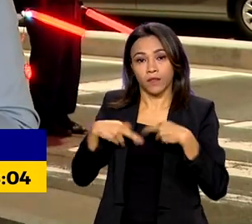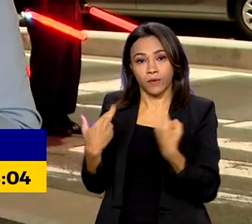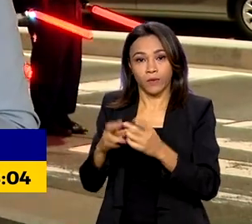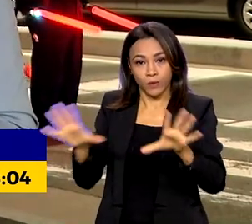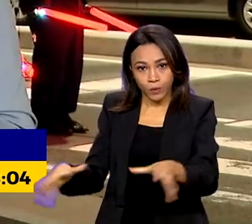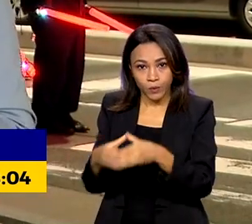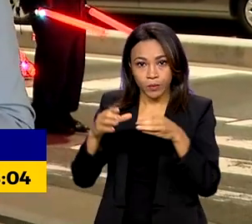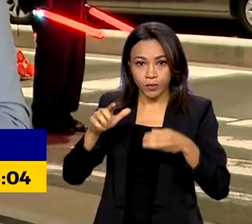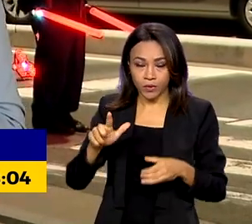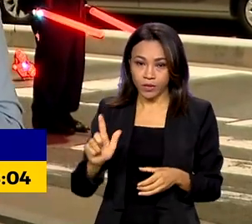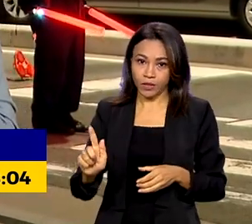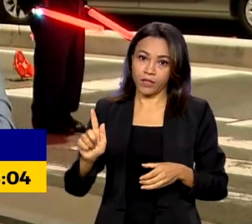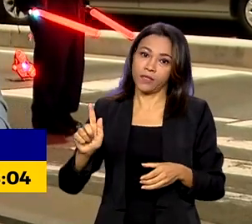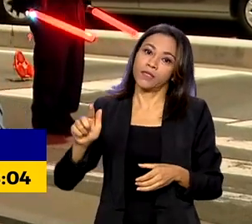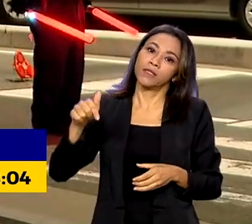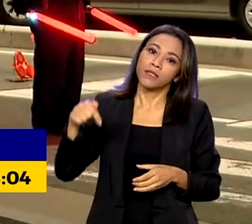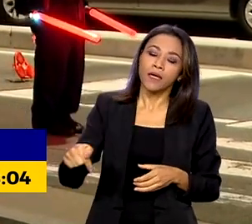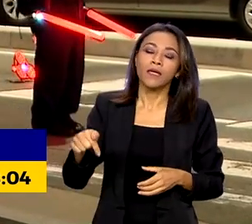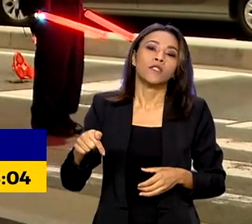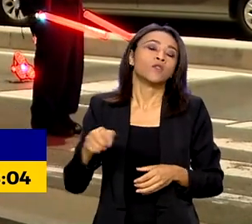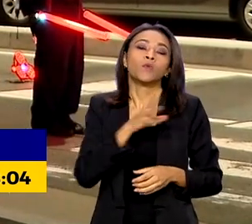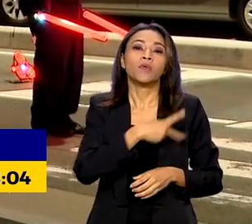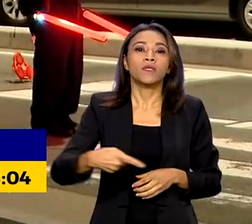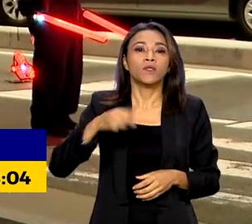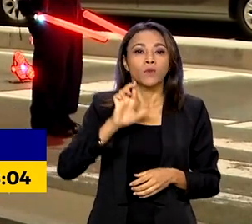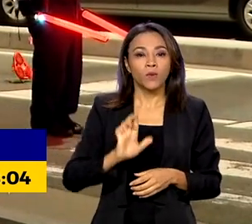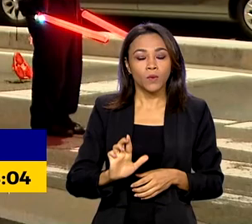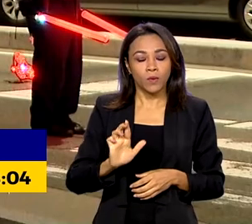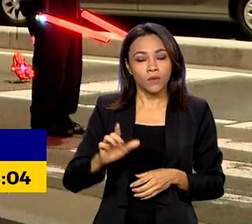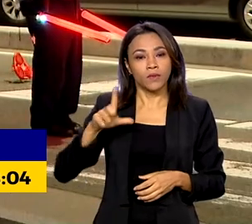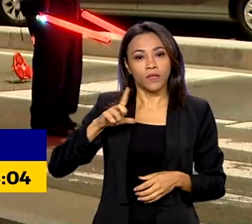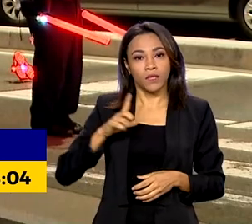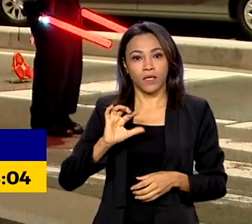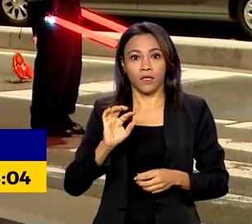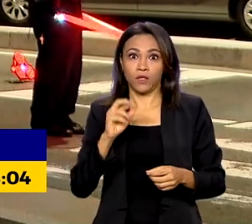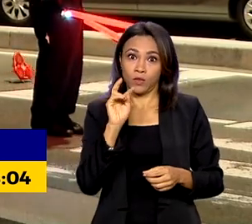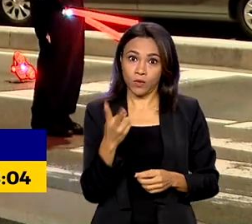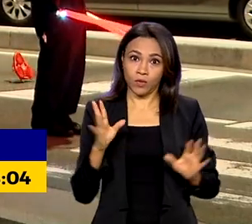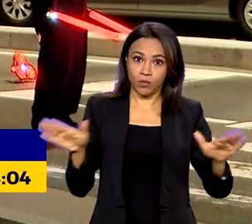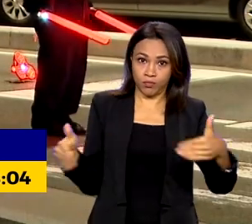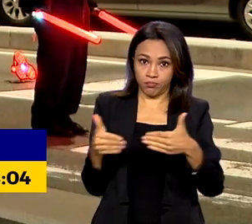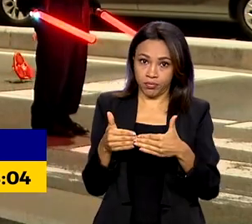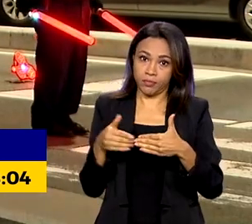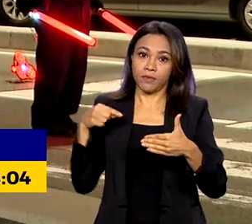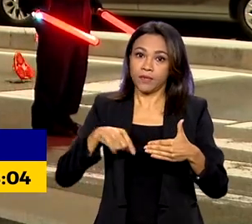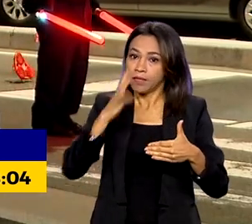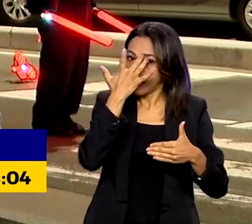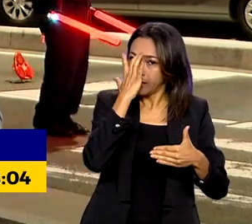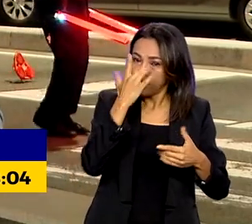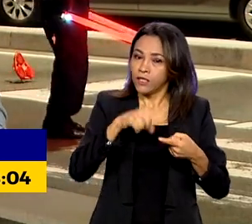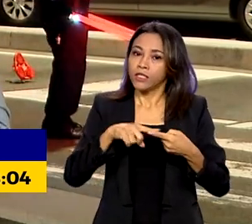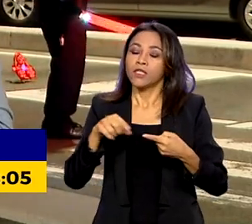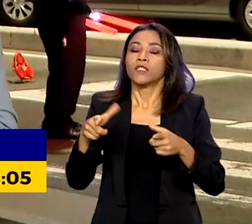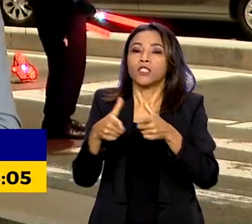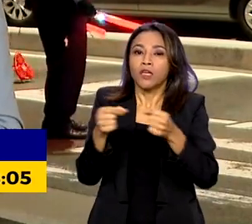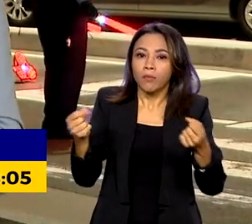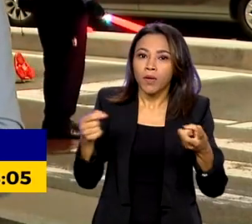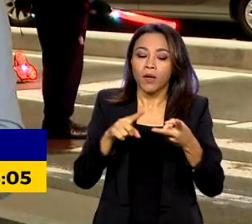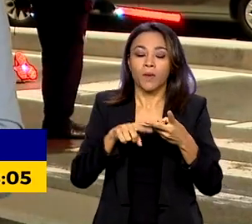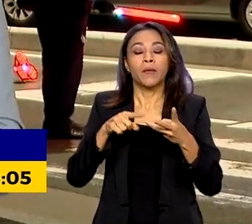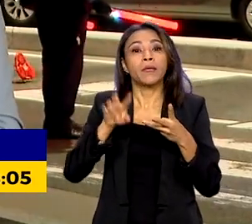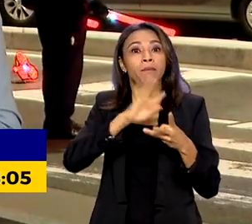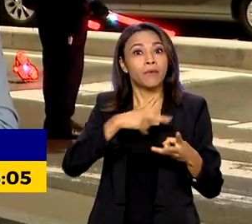também aqui em Hiroshima três reuniões bilaterais com os primeiros ministros do Japão e da Índia e com o presidente da